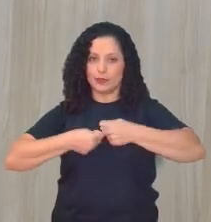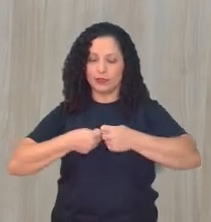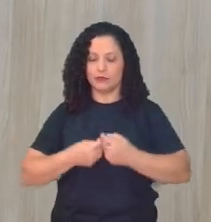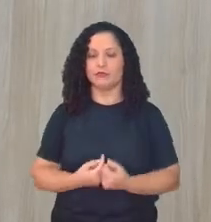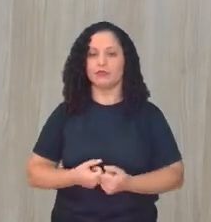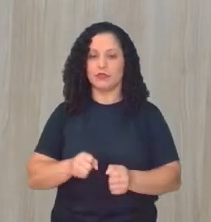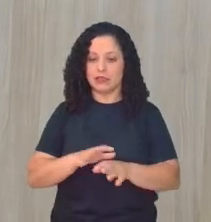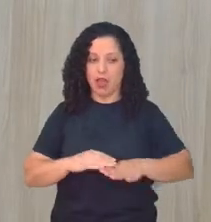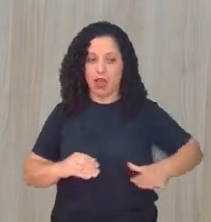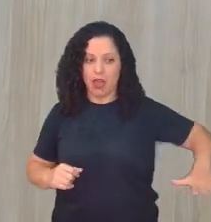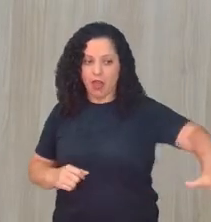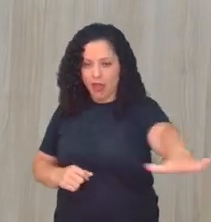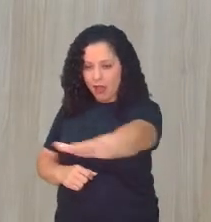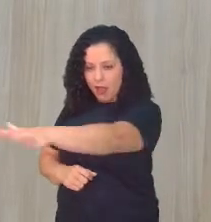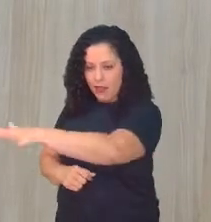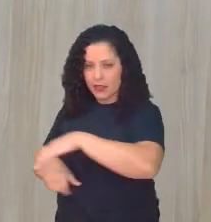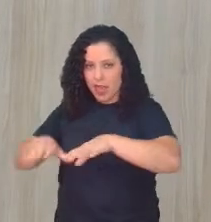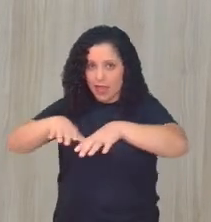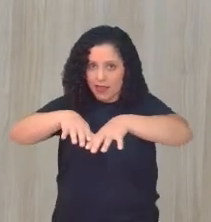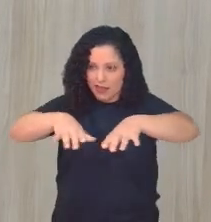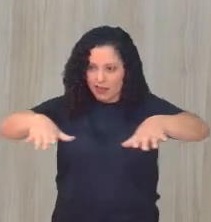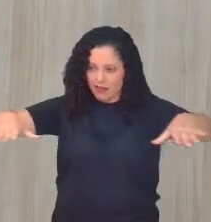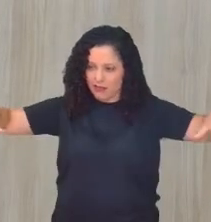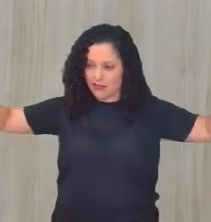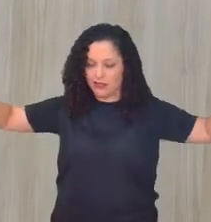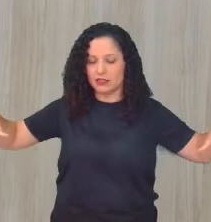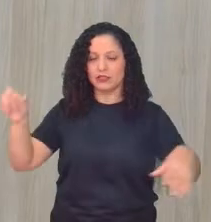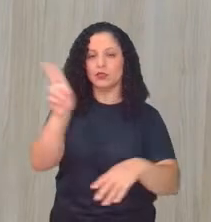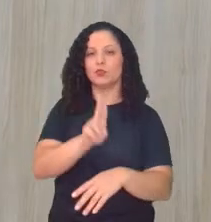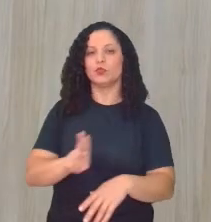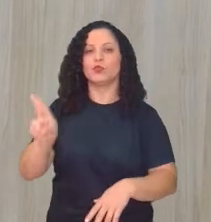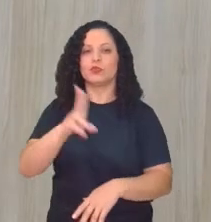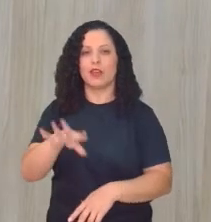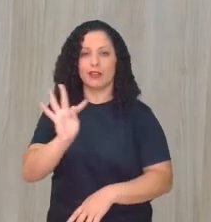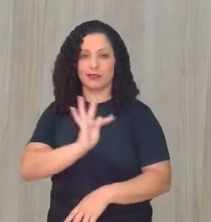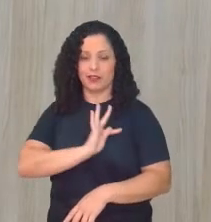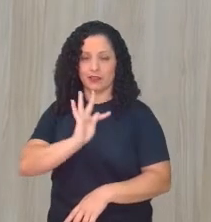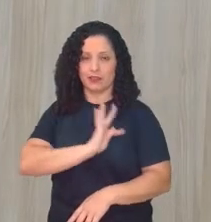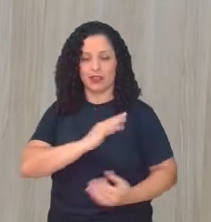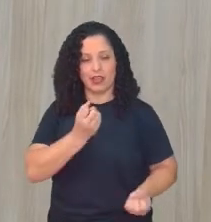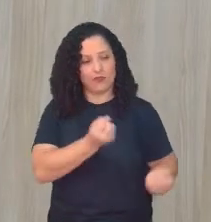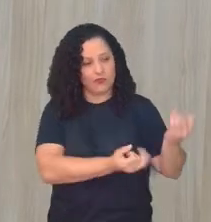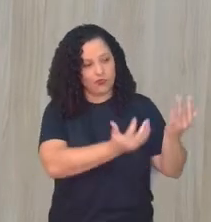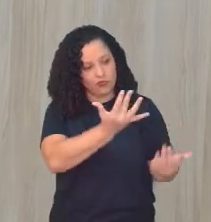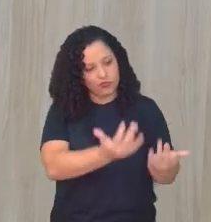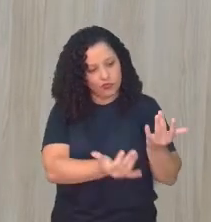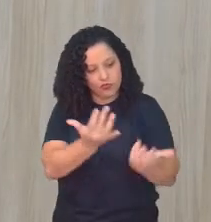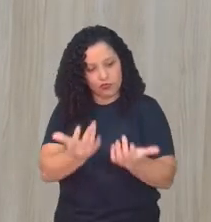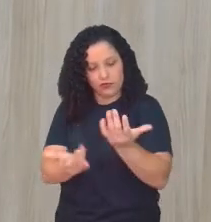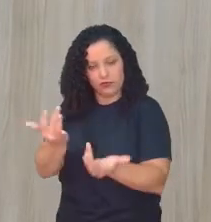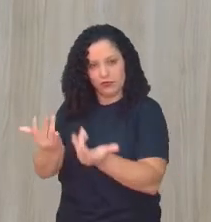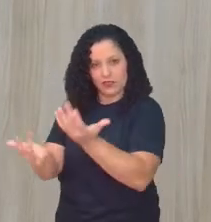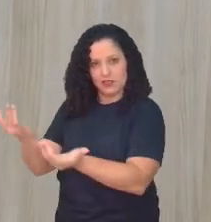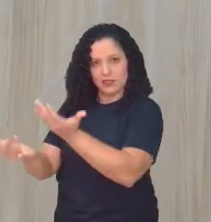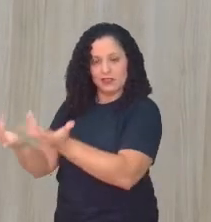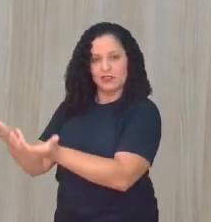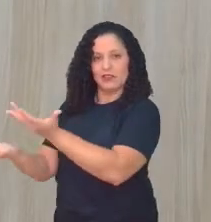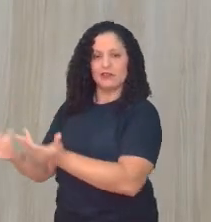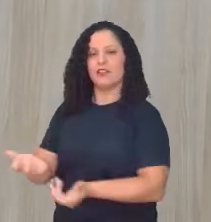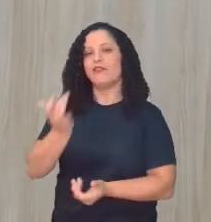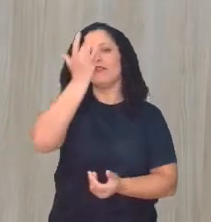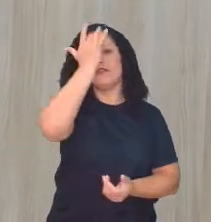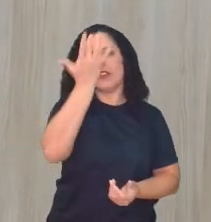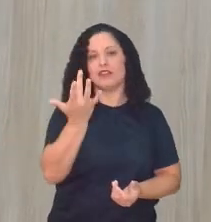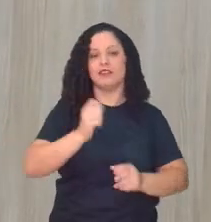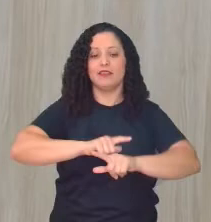grande, se utiliza a técnica da queimada para justamente facilitar